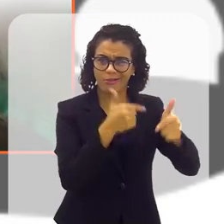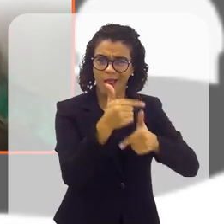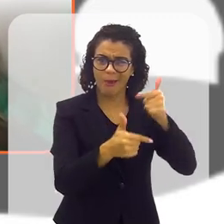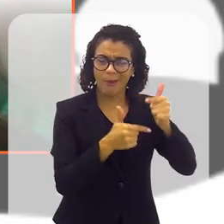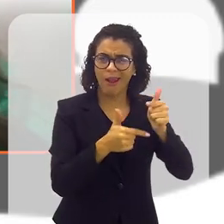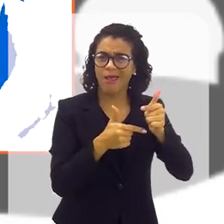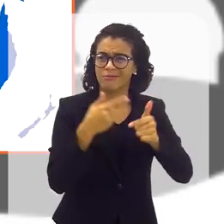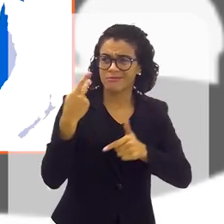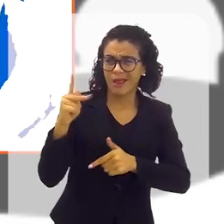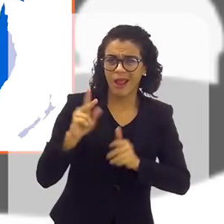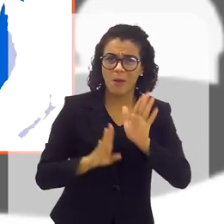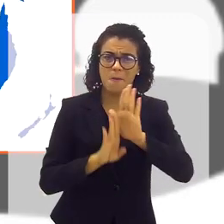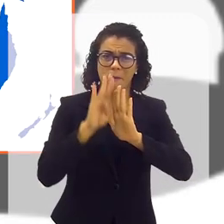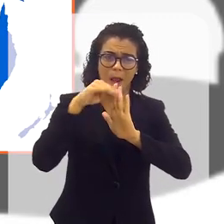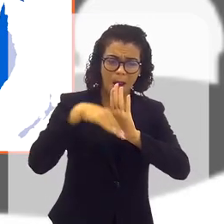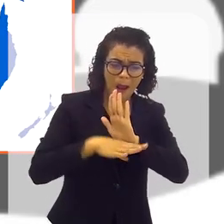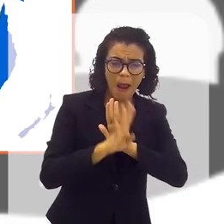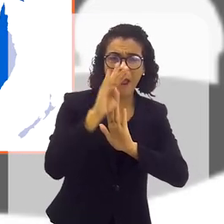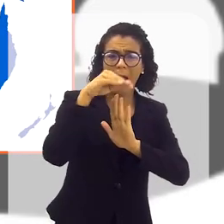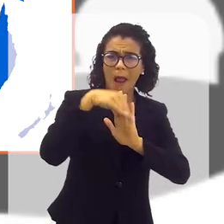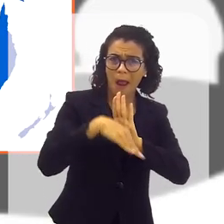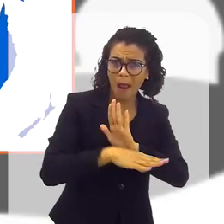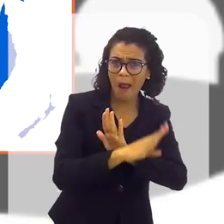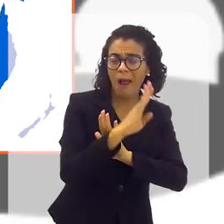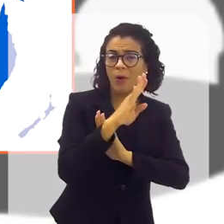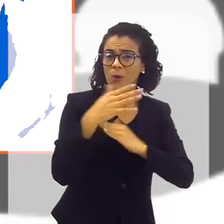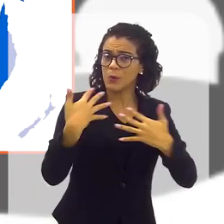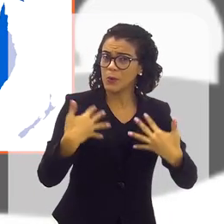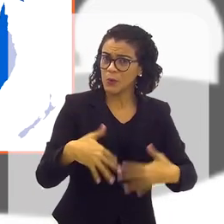os altos e baixos, né? Desse universo.